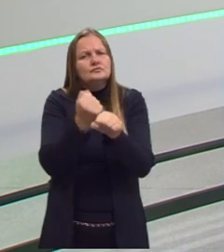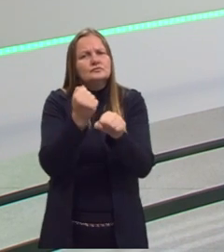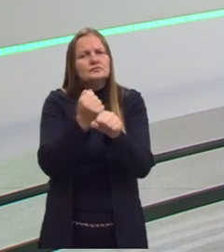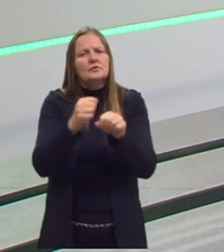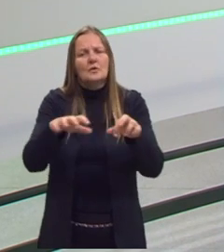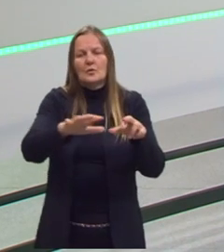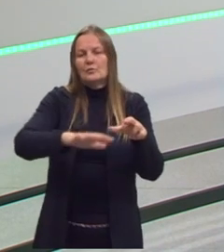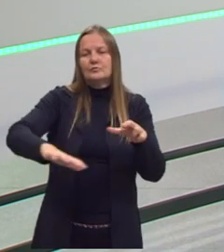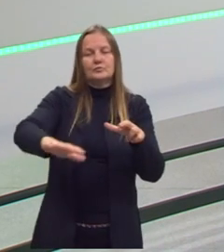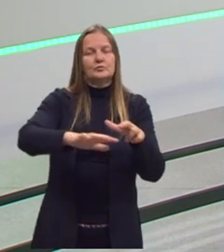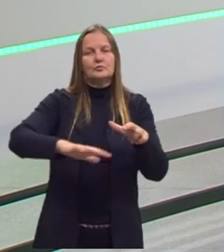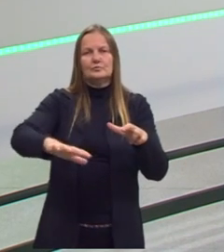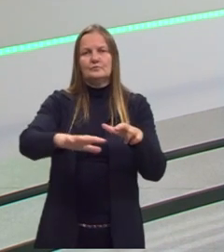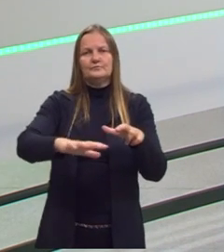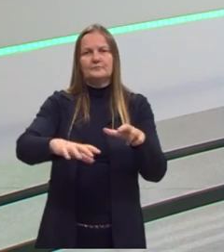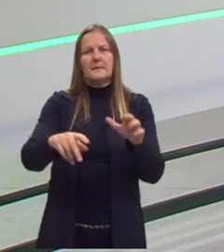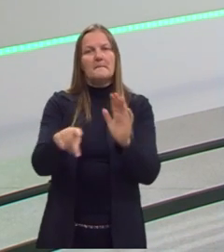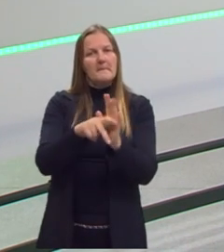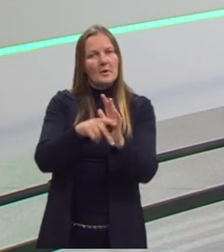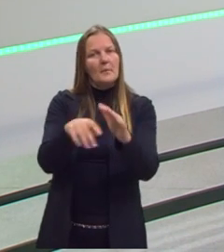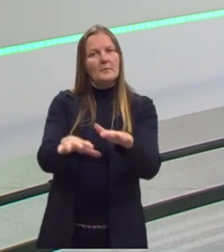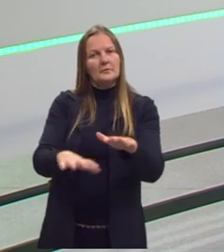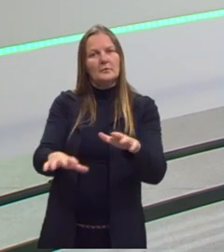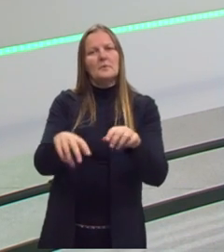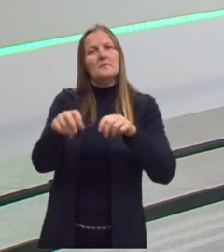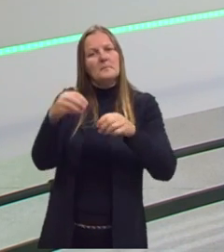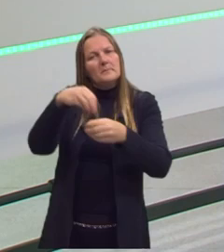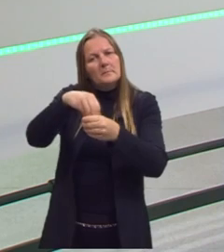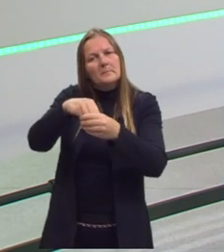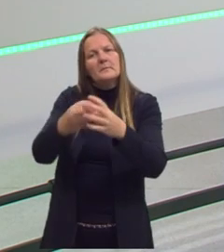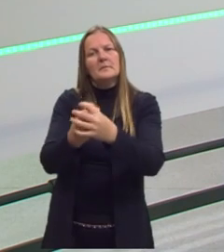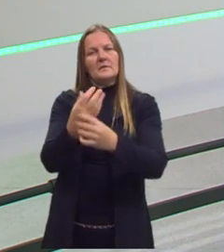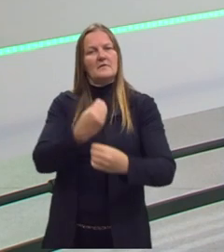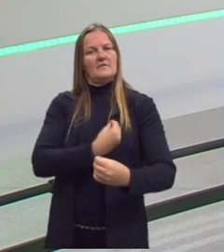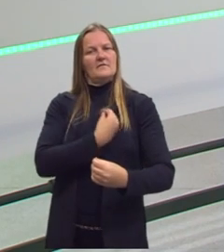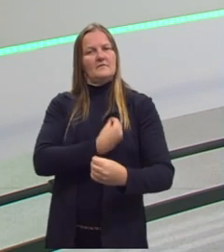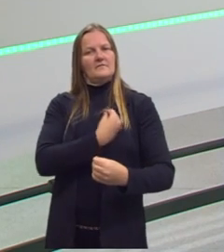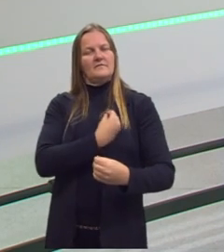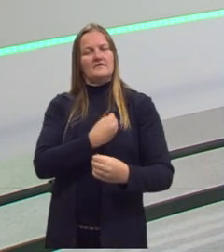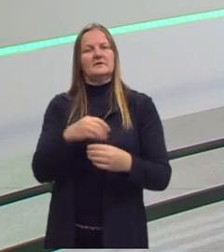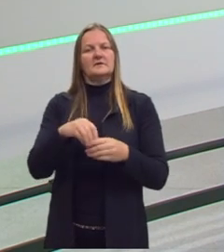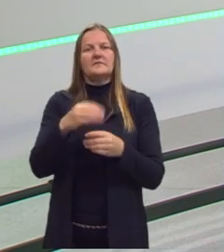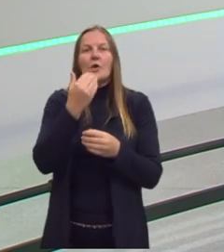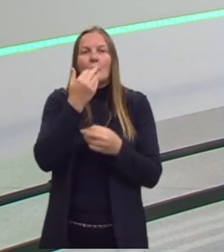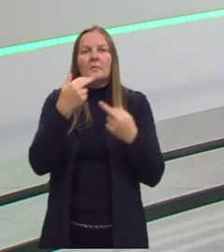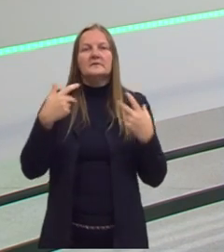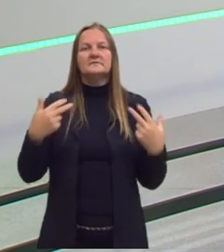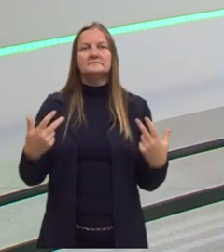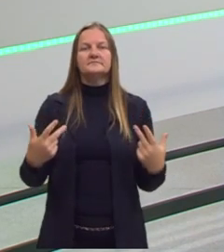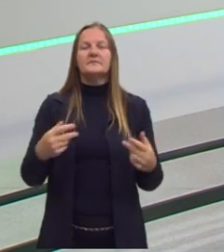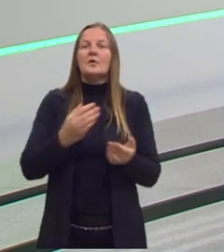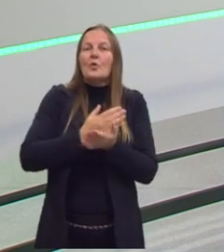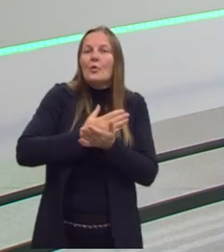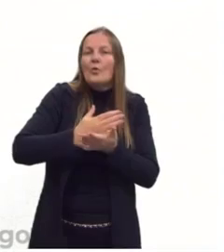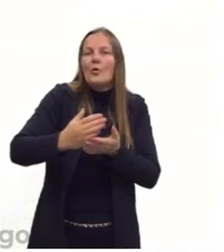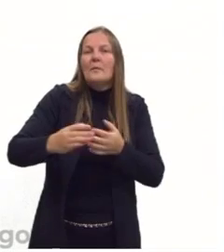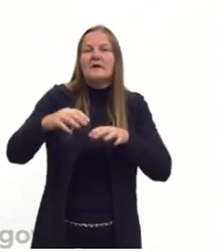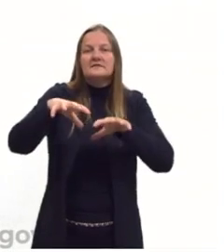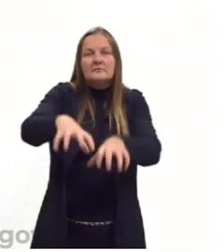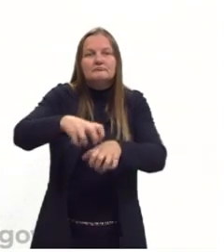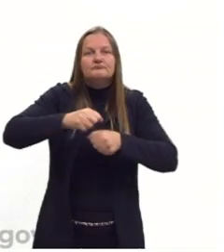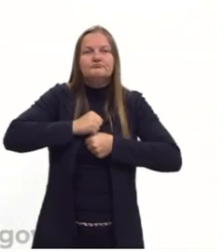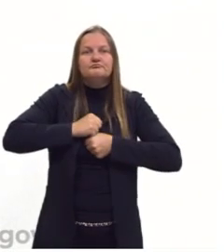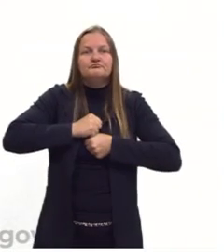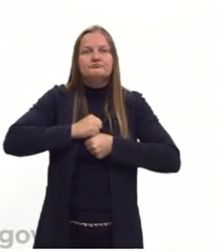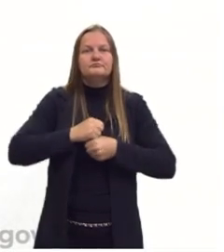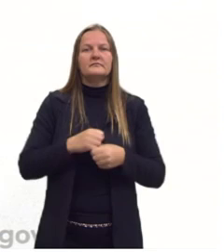domínio dessa terra, a posse dessa terra para poder plantar, para poder viver, para poder ter o que comer. E eles começam a se apropriar dessas